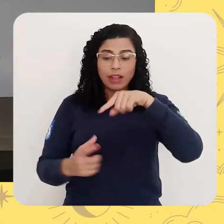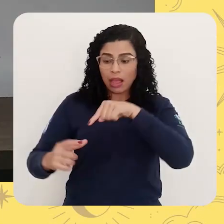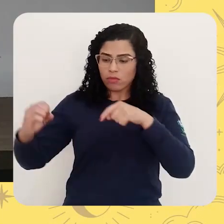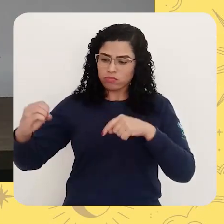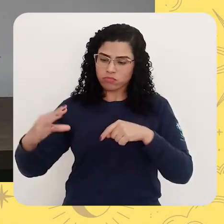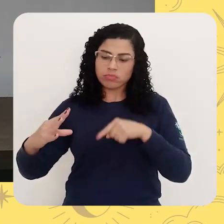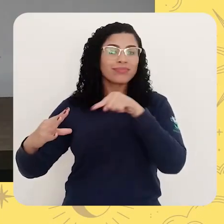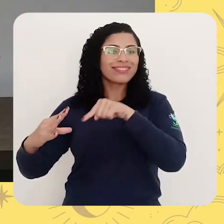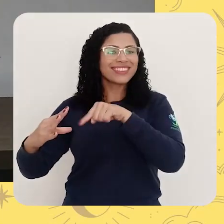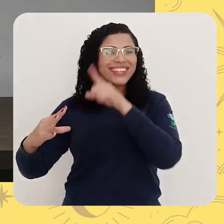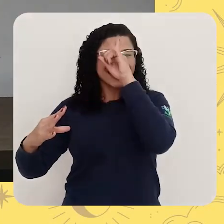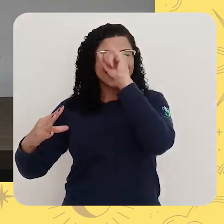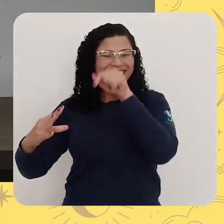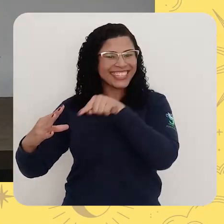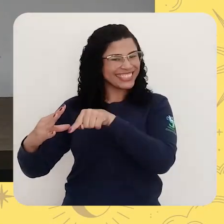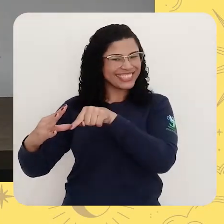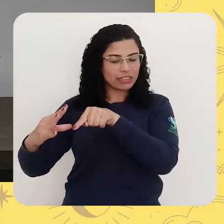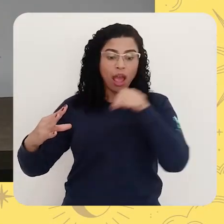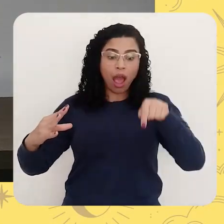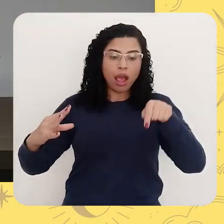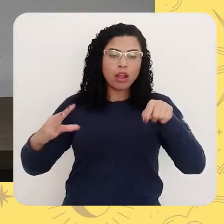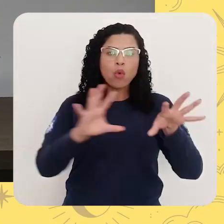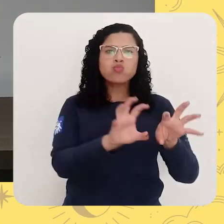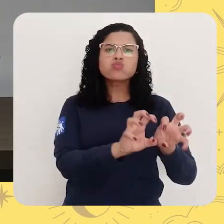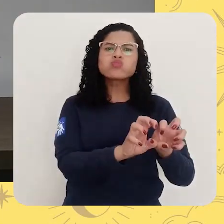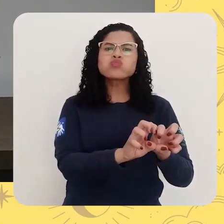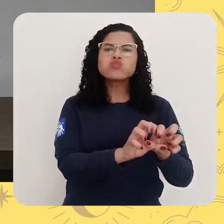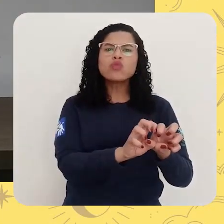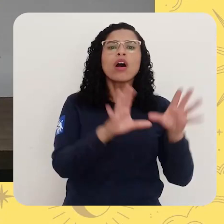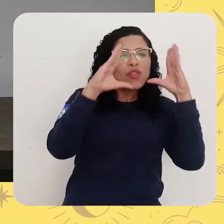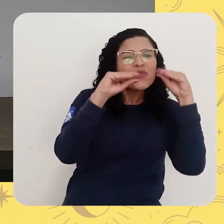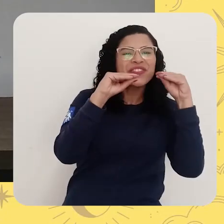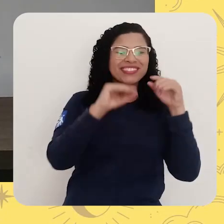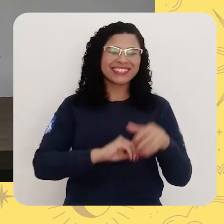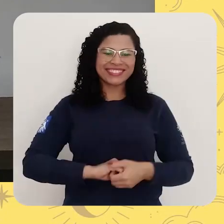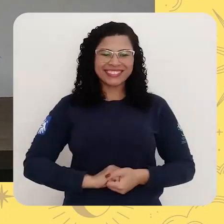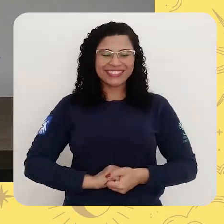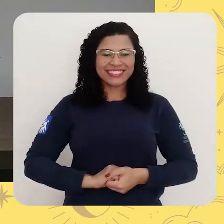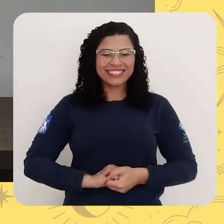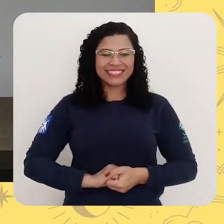que o Sol ilumina, é dia. E na parte do planeta que o Sol não ilumina, é noite.